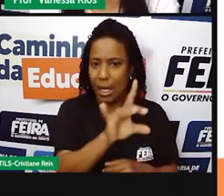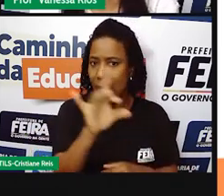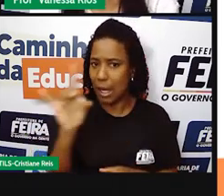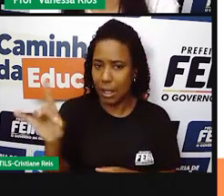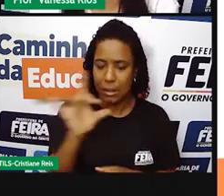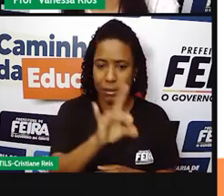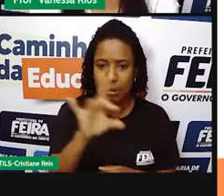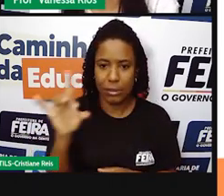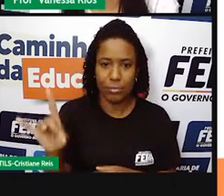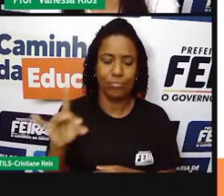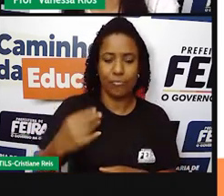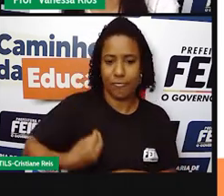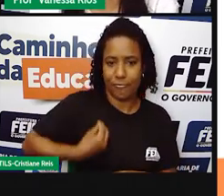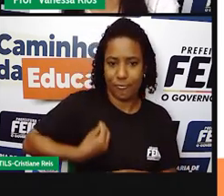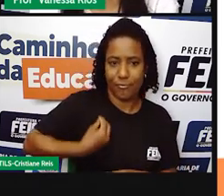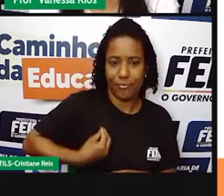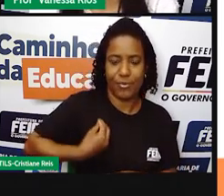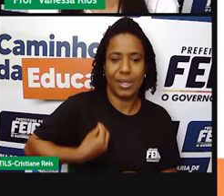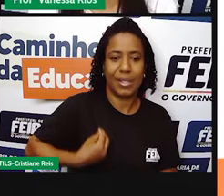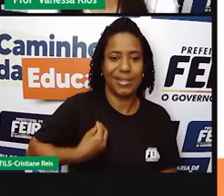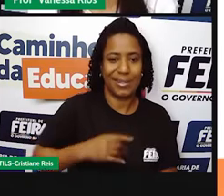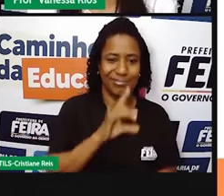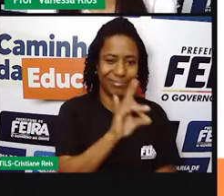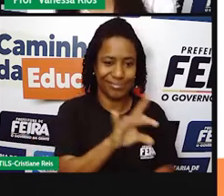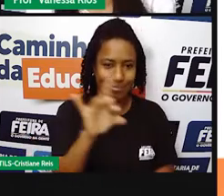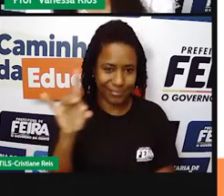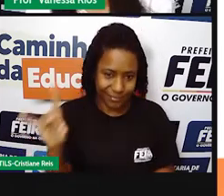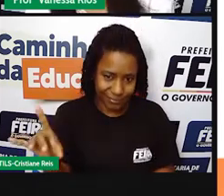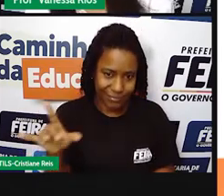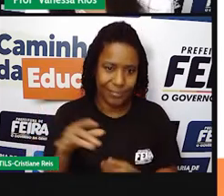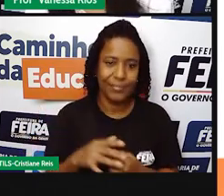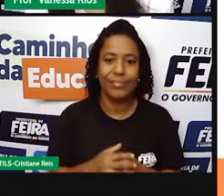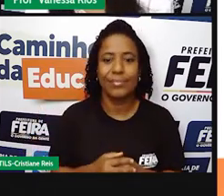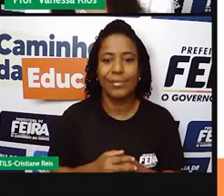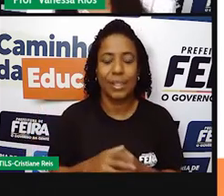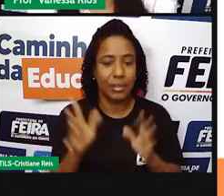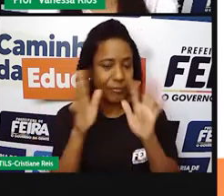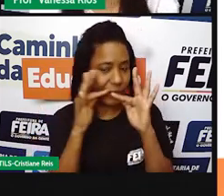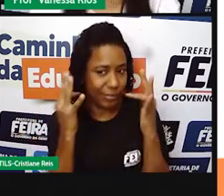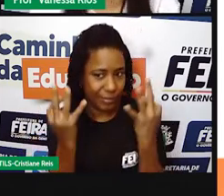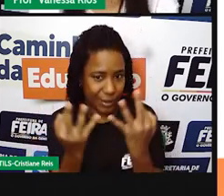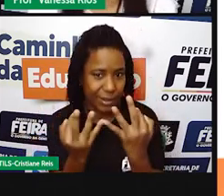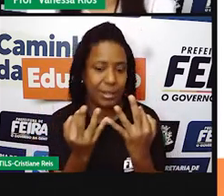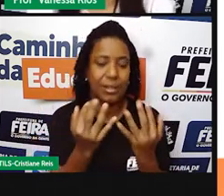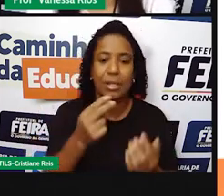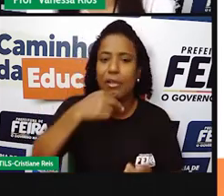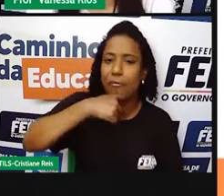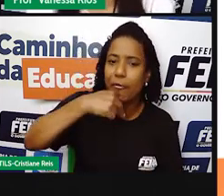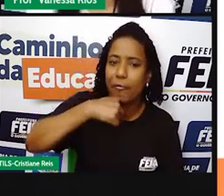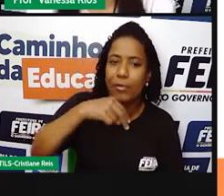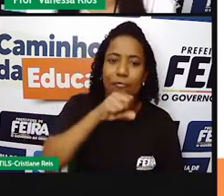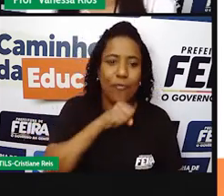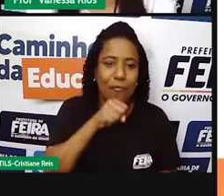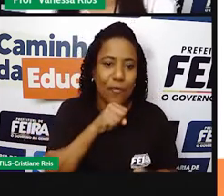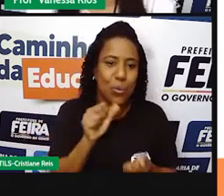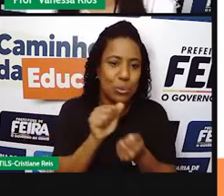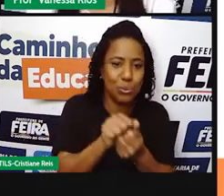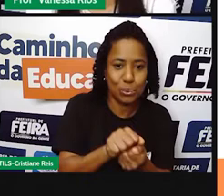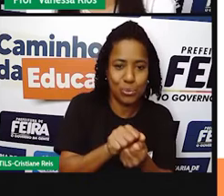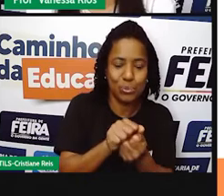em relação a cada família. Então, tem aí famílias formadas por netos e avós, por tios.